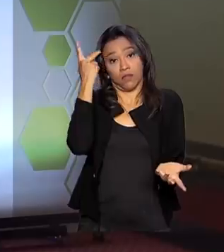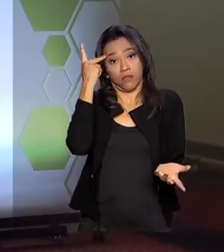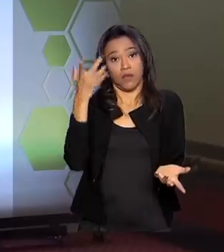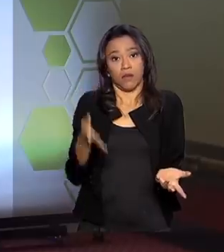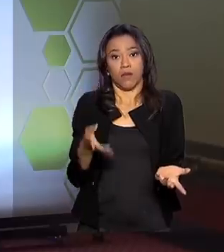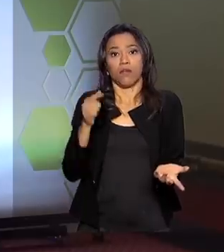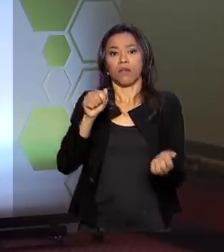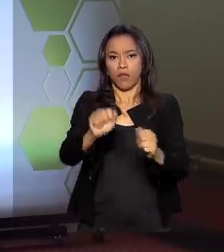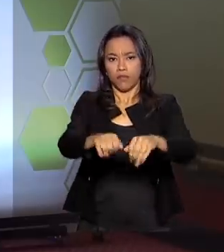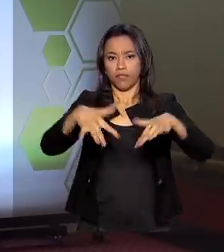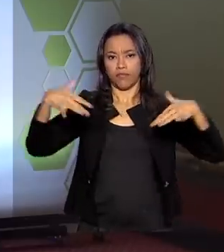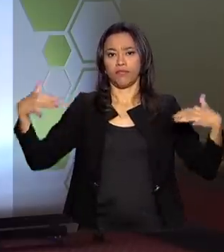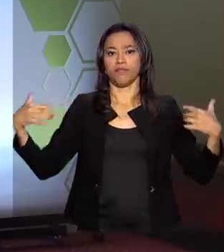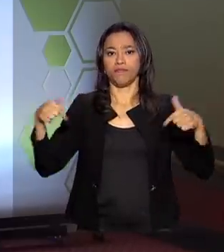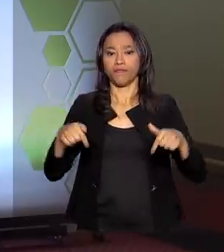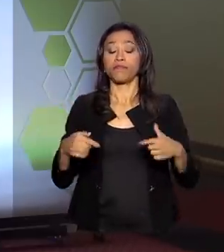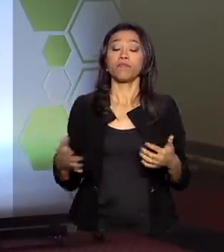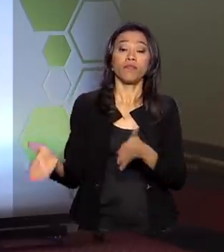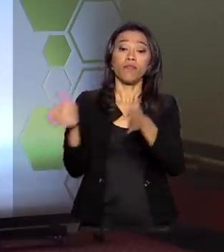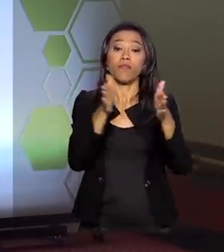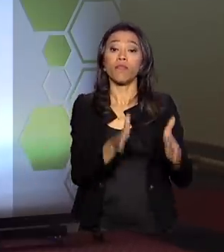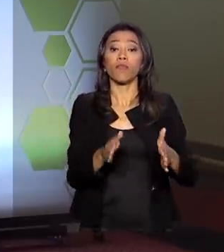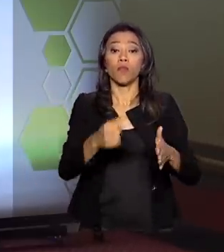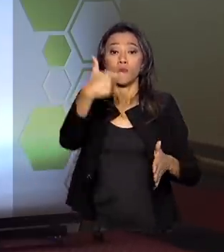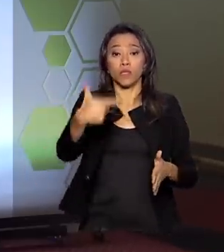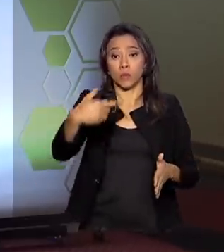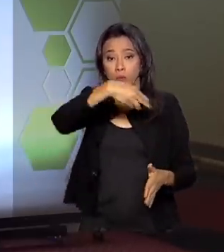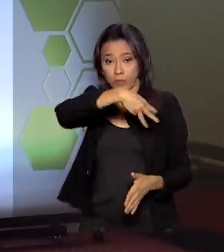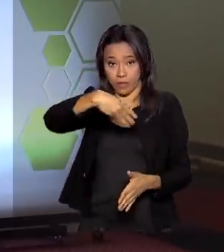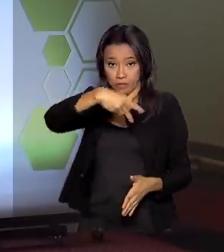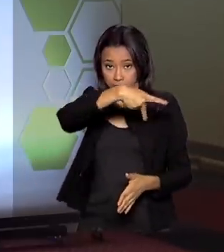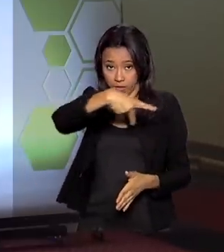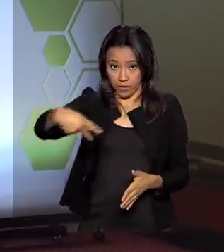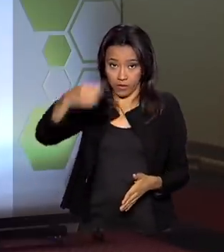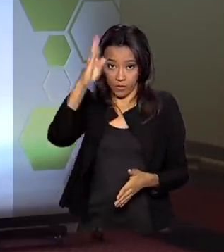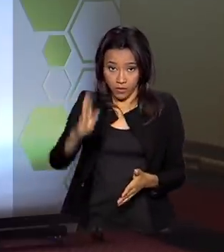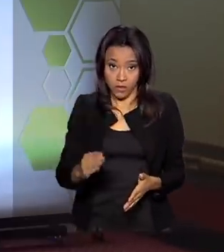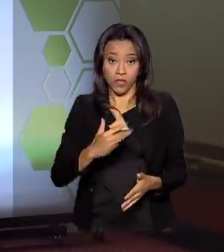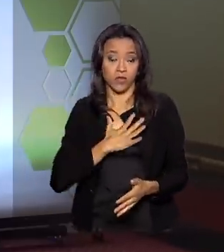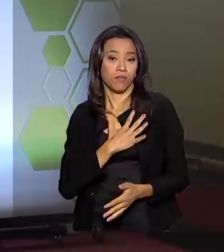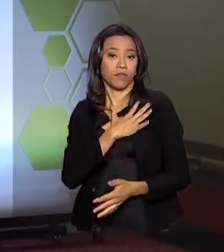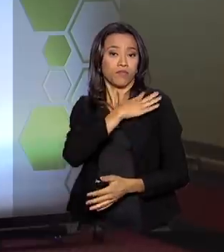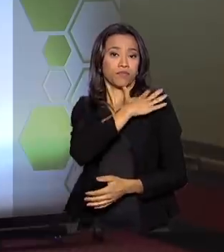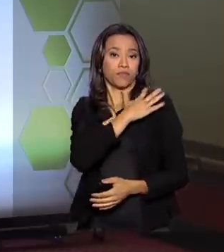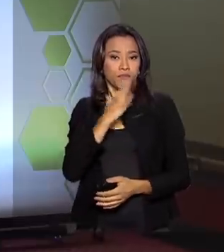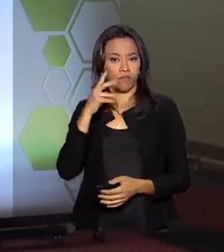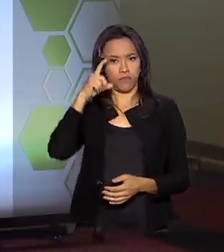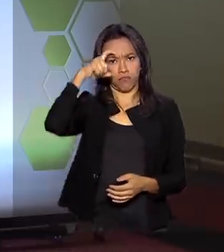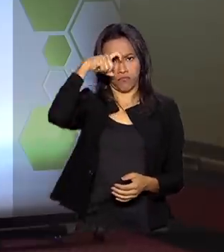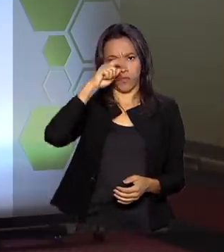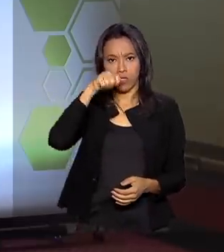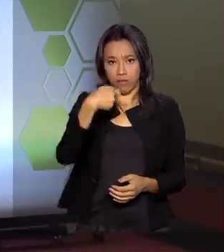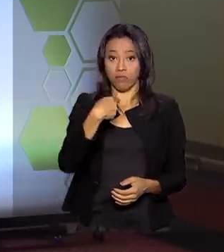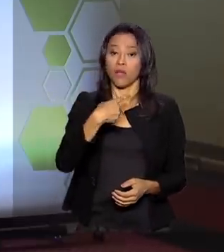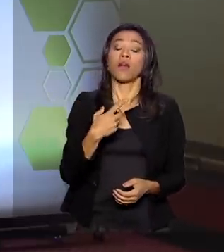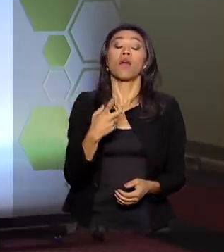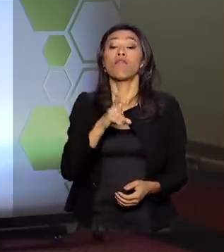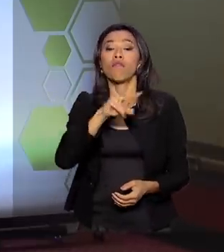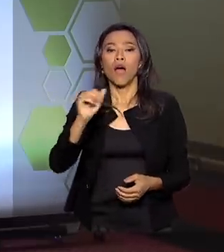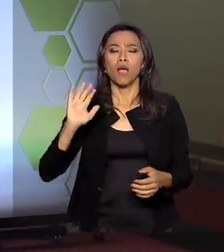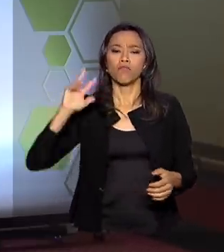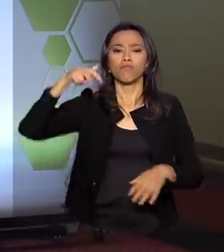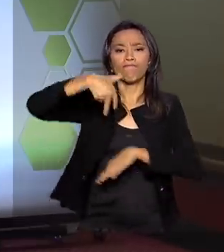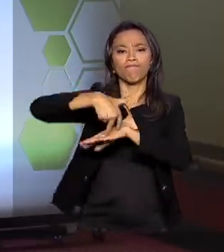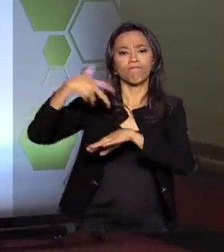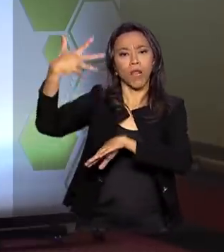onde essa plateia se reúne. O vice-presidente da República, general Hamilton Mourão, vai falar para essa plateia e